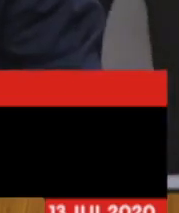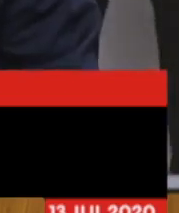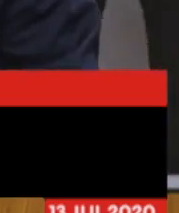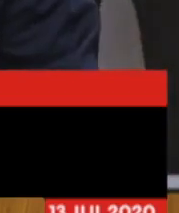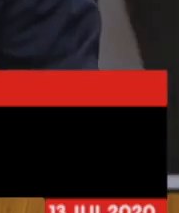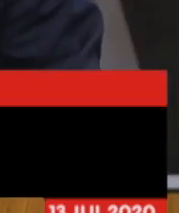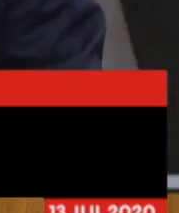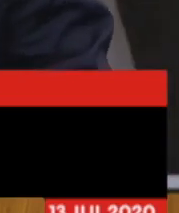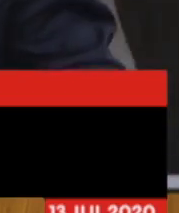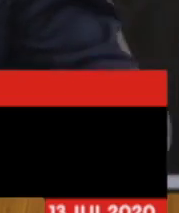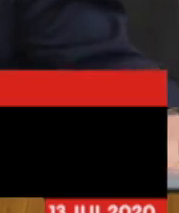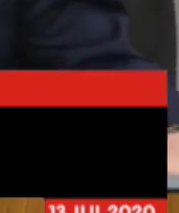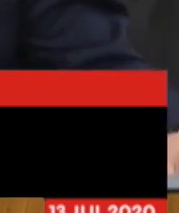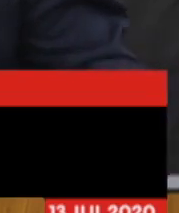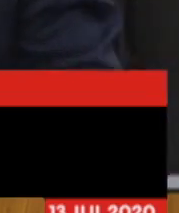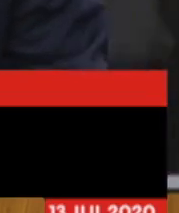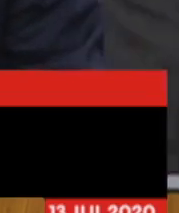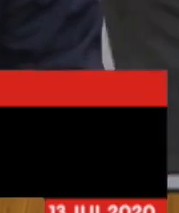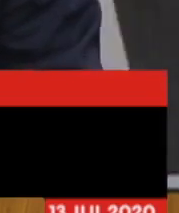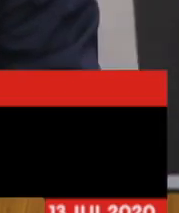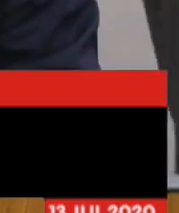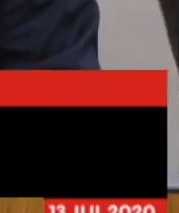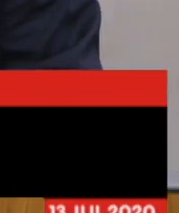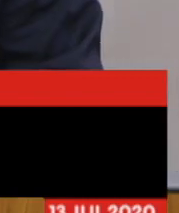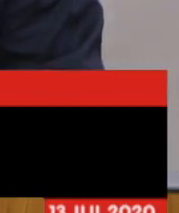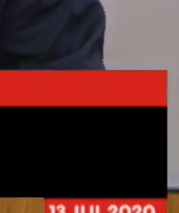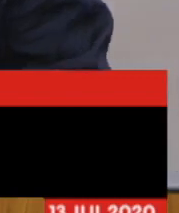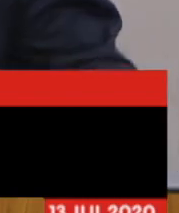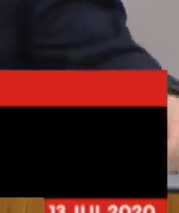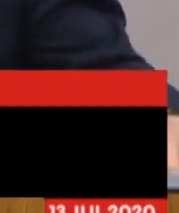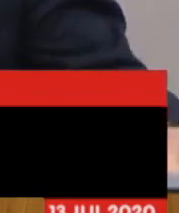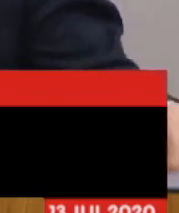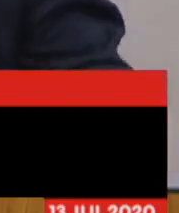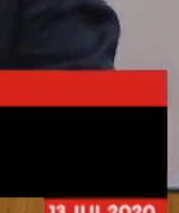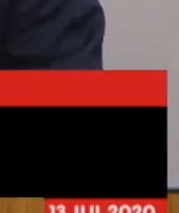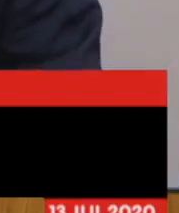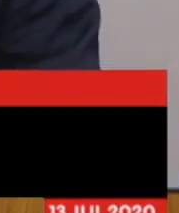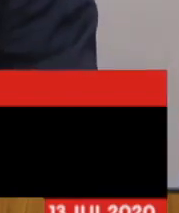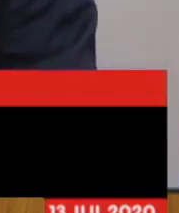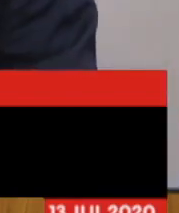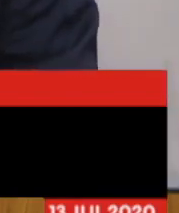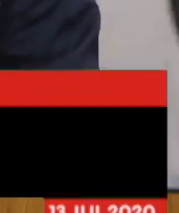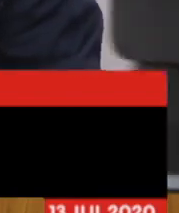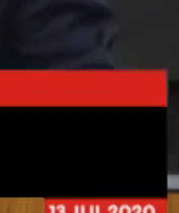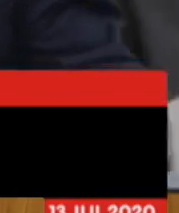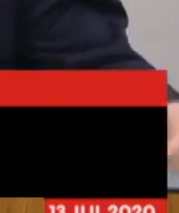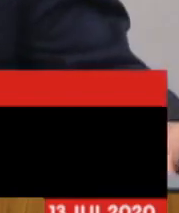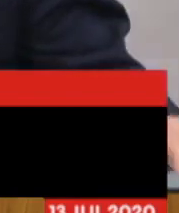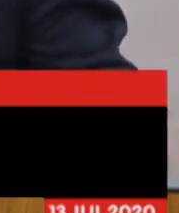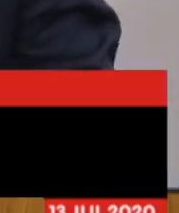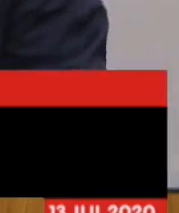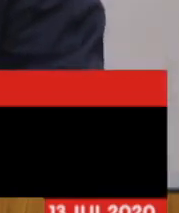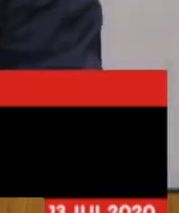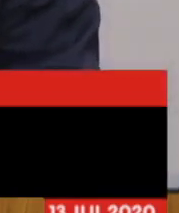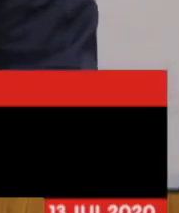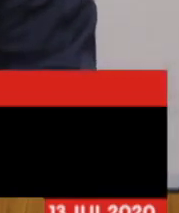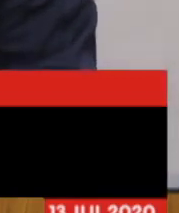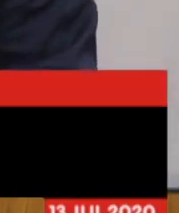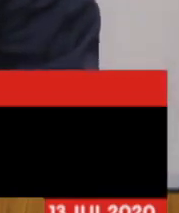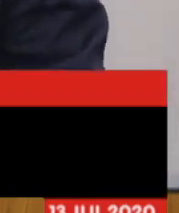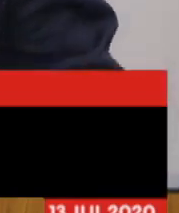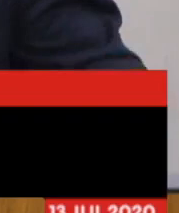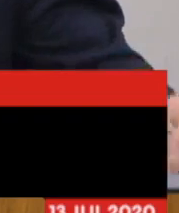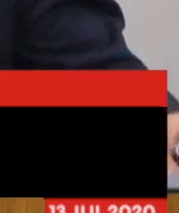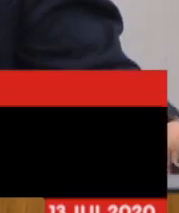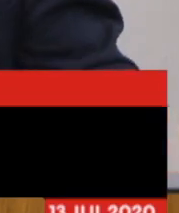deputado Orgal Andrada, deputada Laura Serrano, deputado Mauro Tramonte, deputado